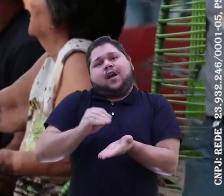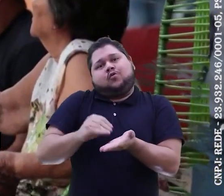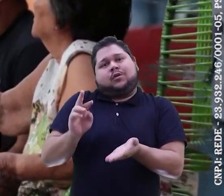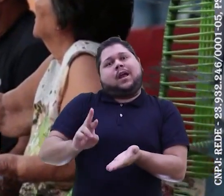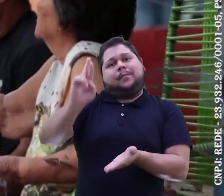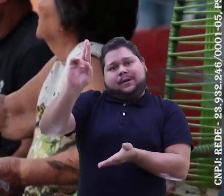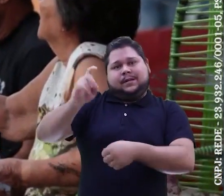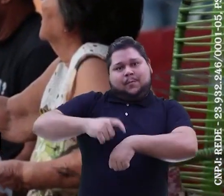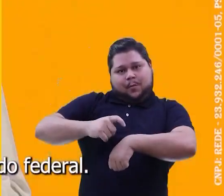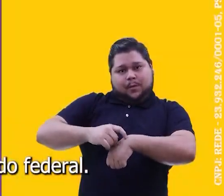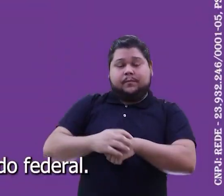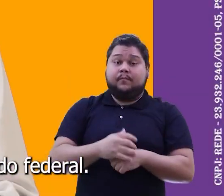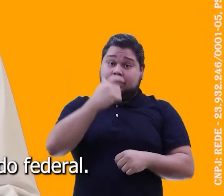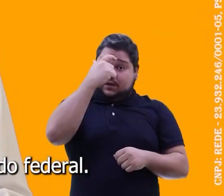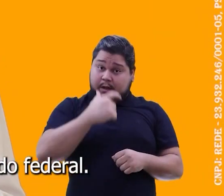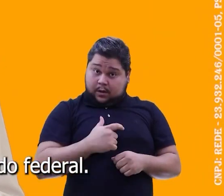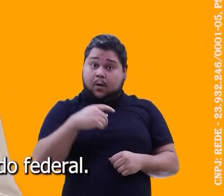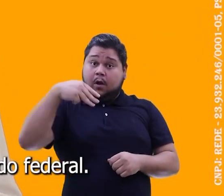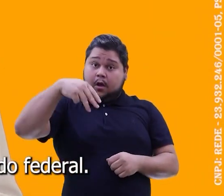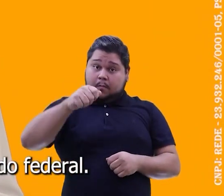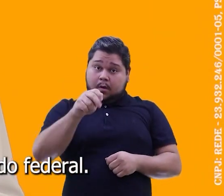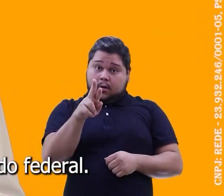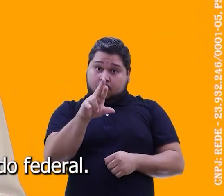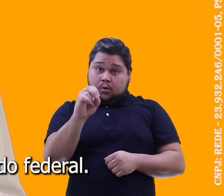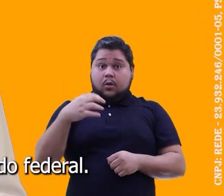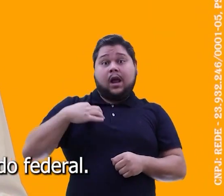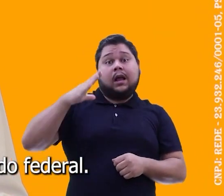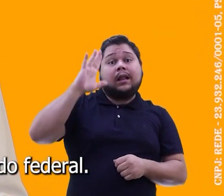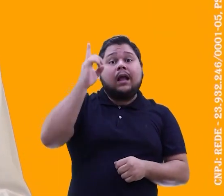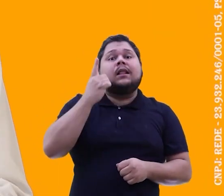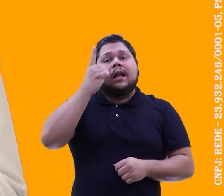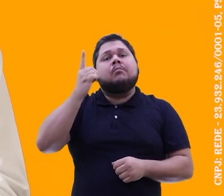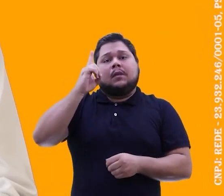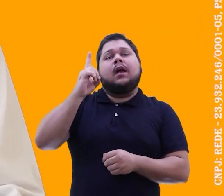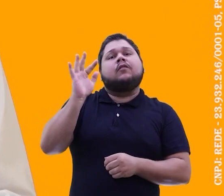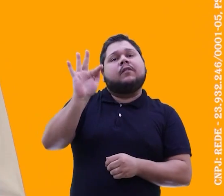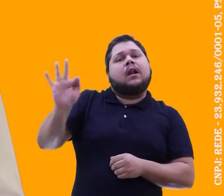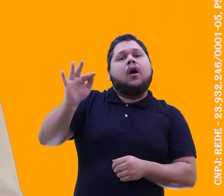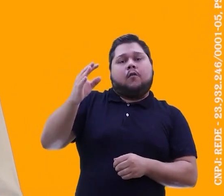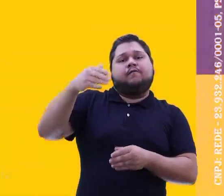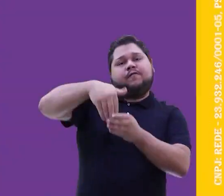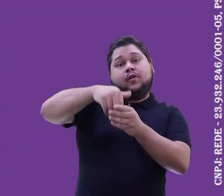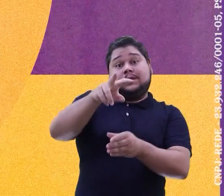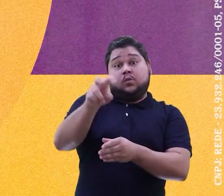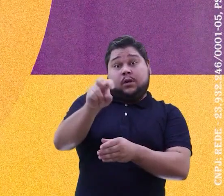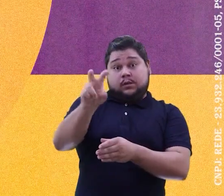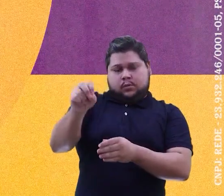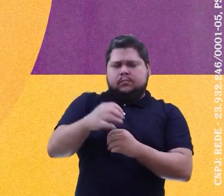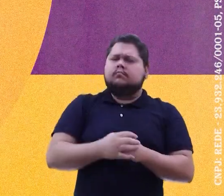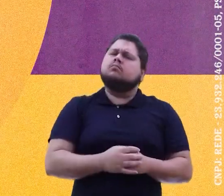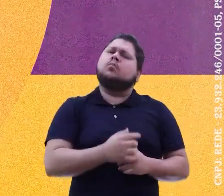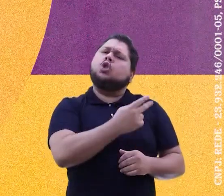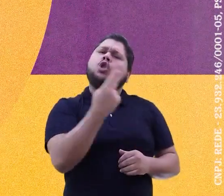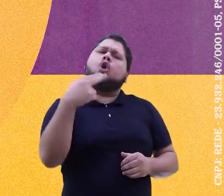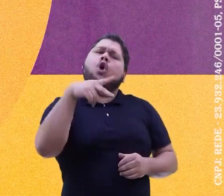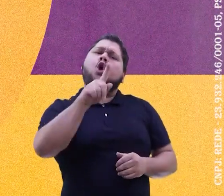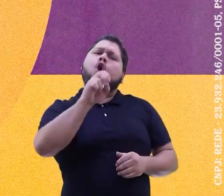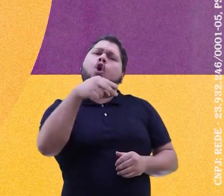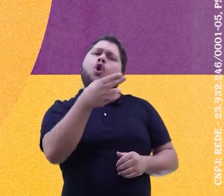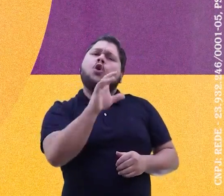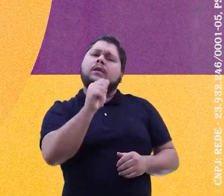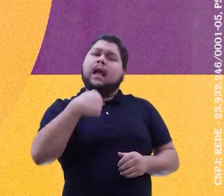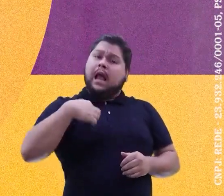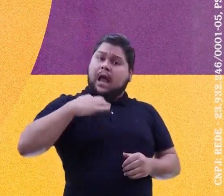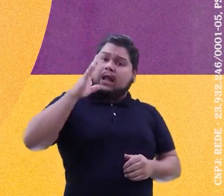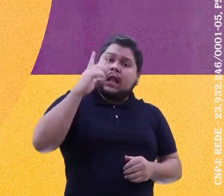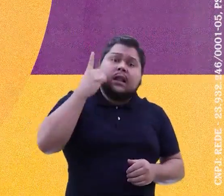mal representadas na atualidade. Eu sou o procurador Mauro, candidato a deputado federal. Vote 50-50. Meu nome é Gonça de Melo, sou candidato a